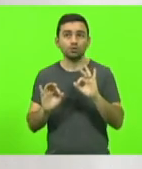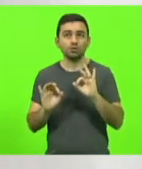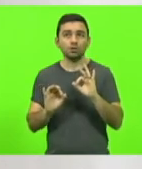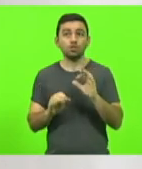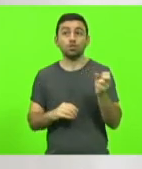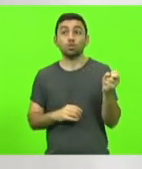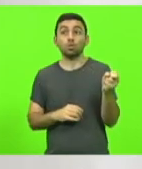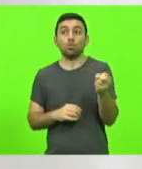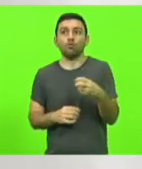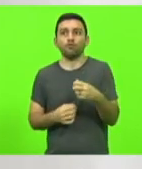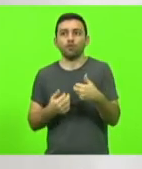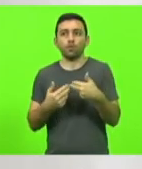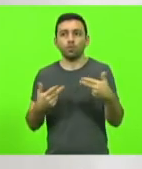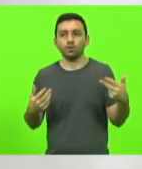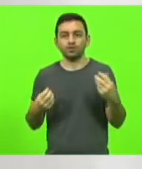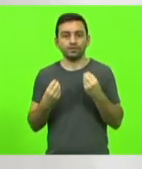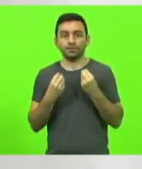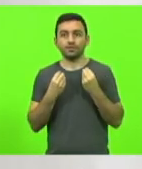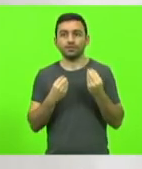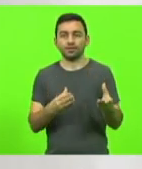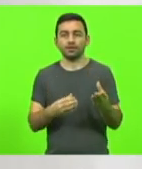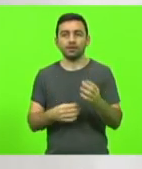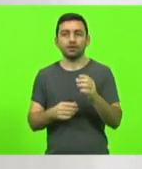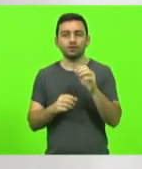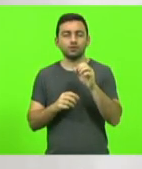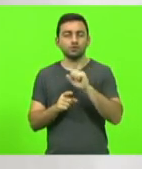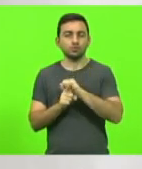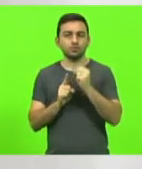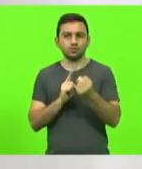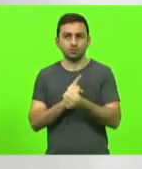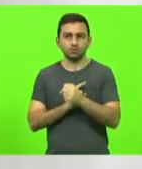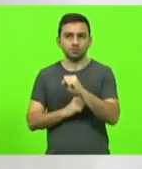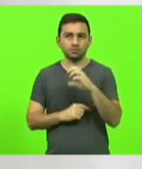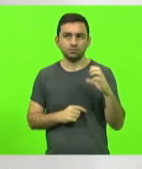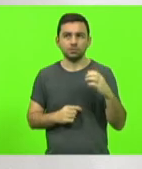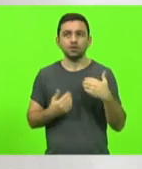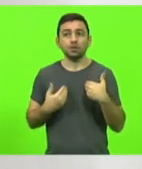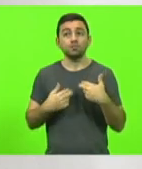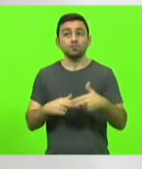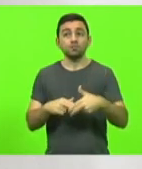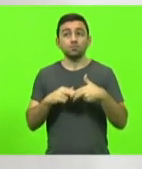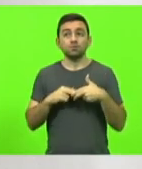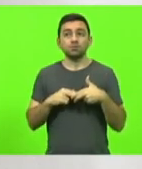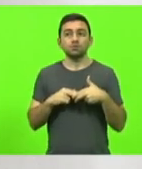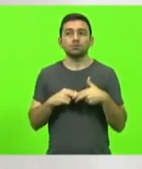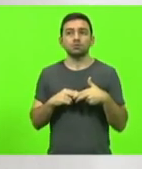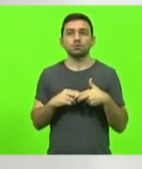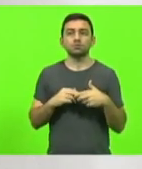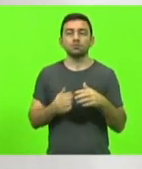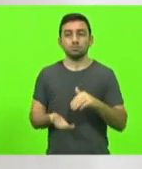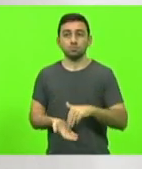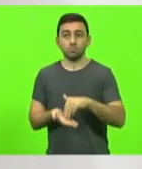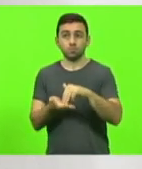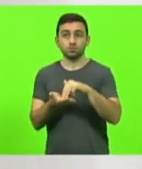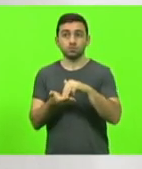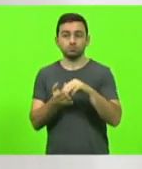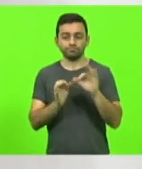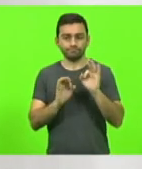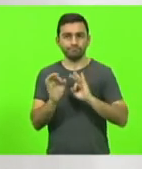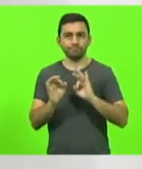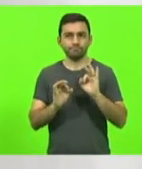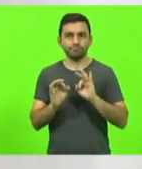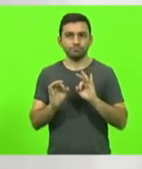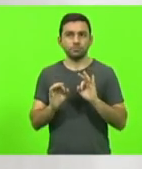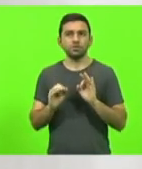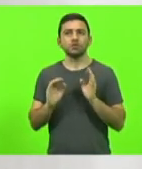sociedade catarinense. Então, por isso que eu até trouxe aqui, trouxe uma moção até para dizer que já